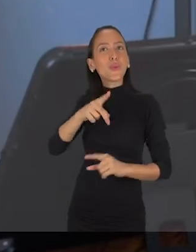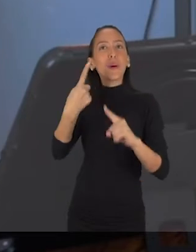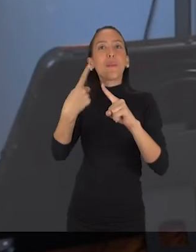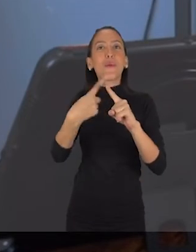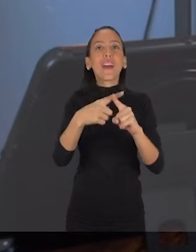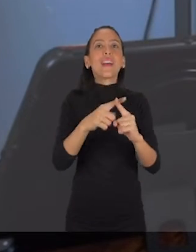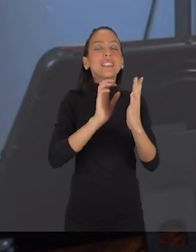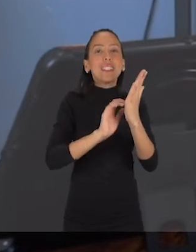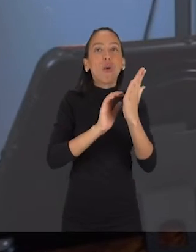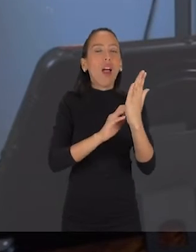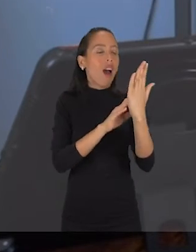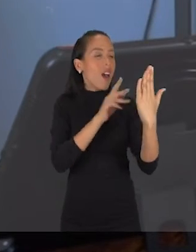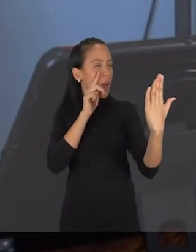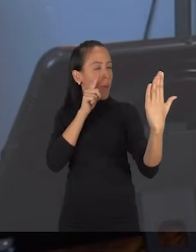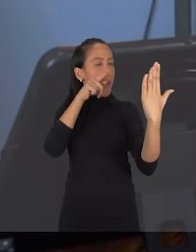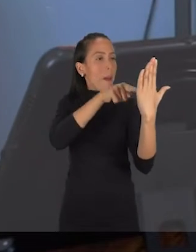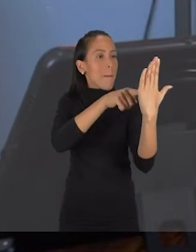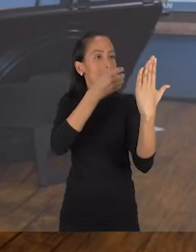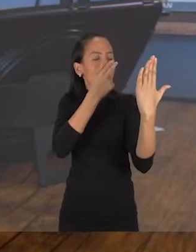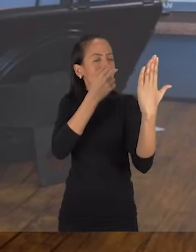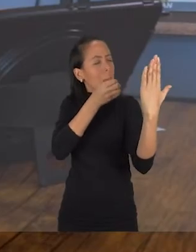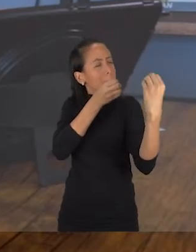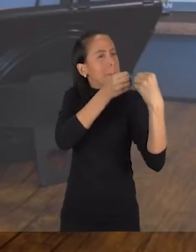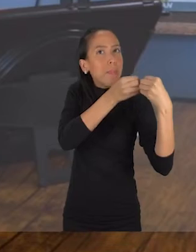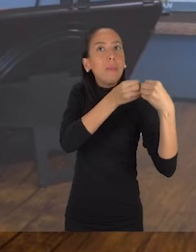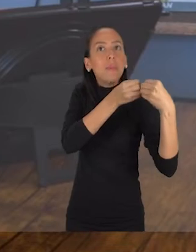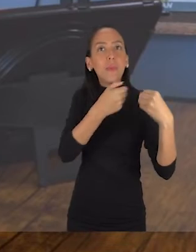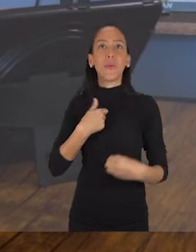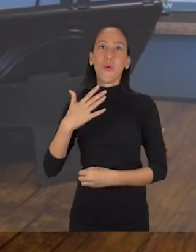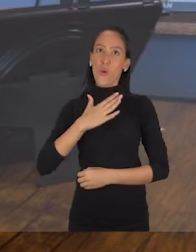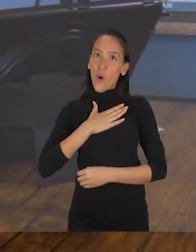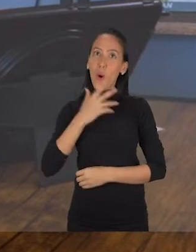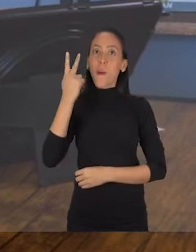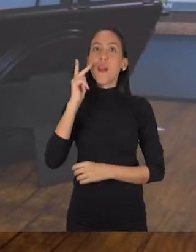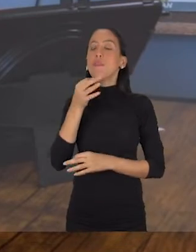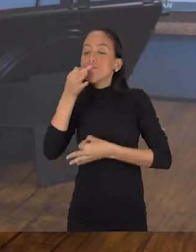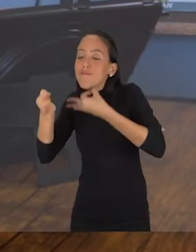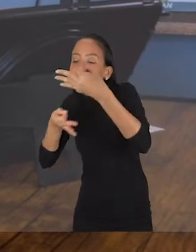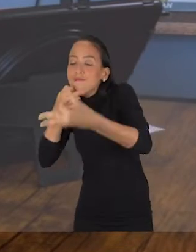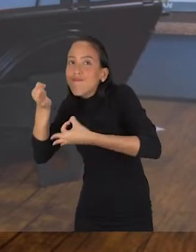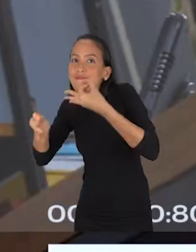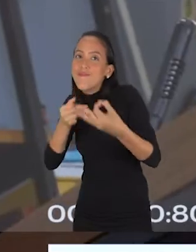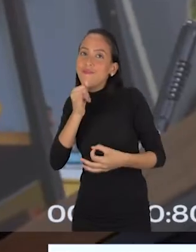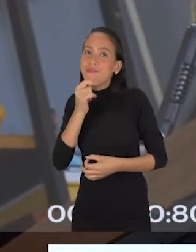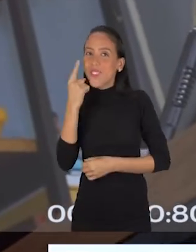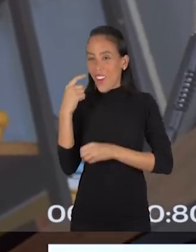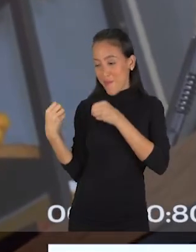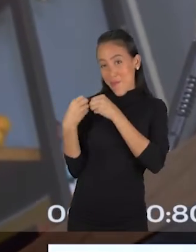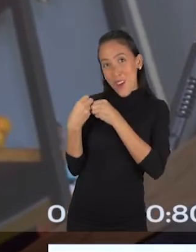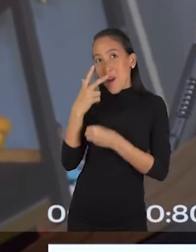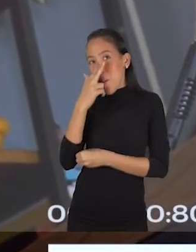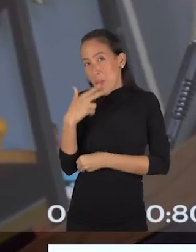Por quê? Porque ele faz você se sentir perto da pessoa. Eu gosto muito de usar o plano fechado para fazer comentários, por exemplo. Falando aqui baixinho,